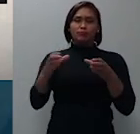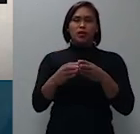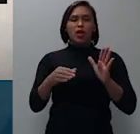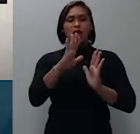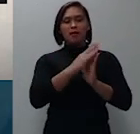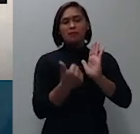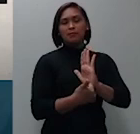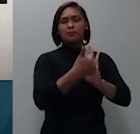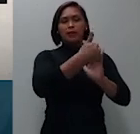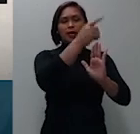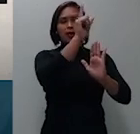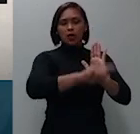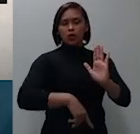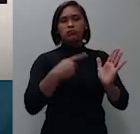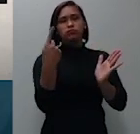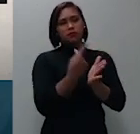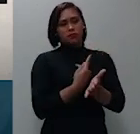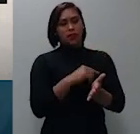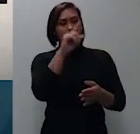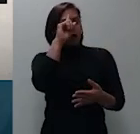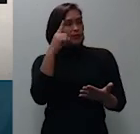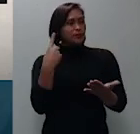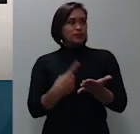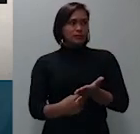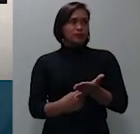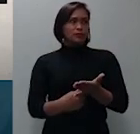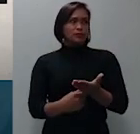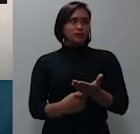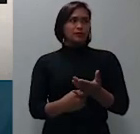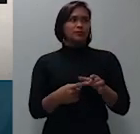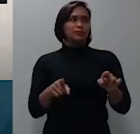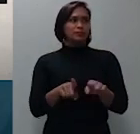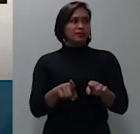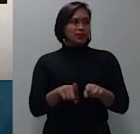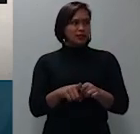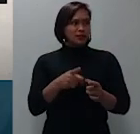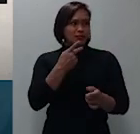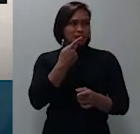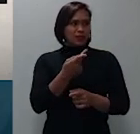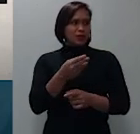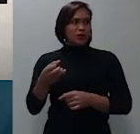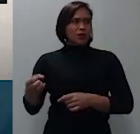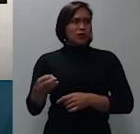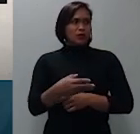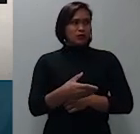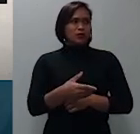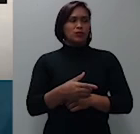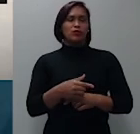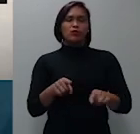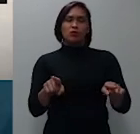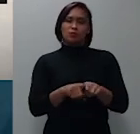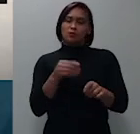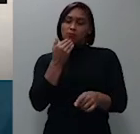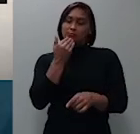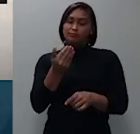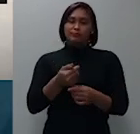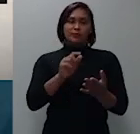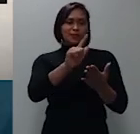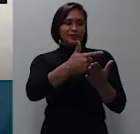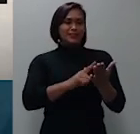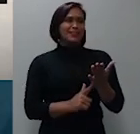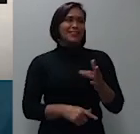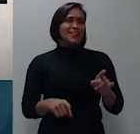a minha decisão que indeferiu novo pedido de retirada de pauta alegando que minha